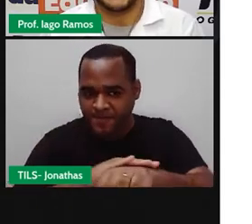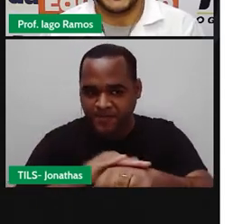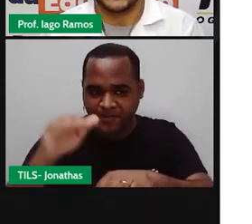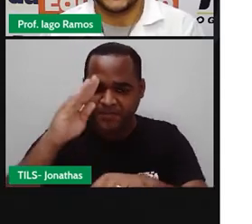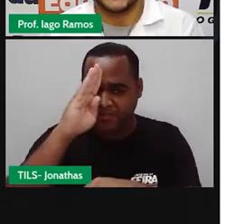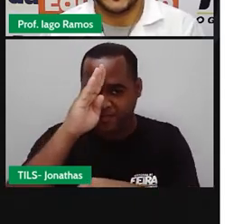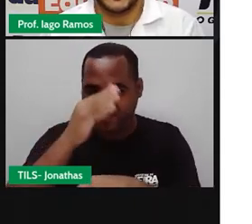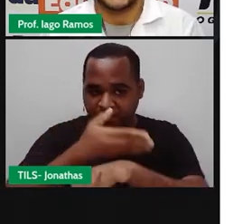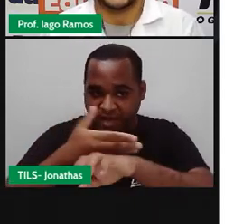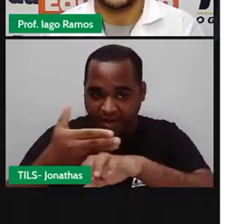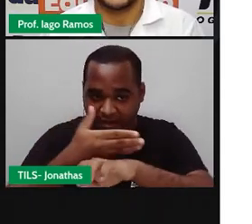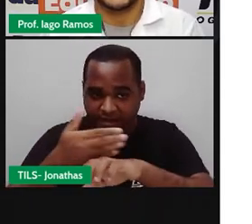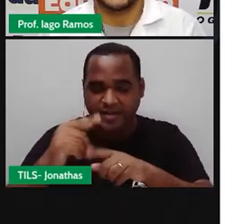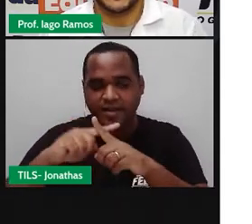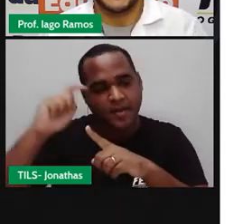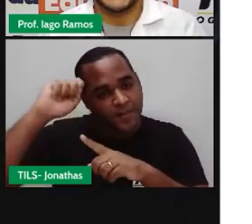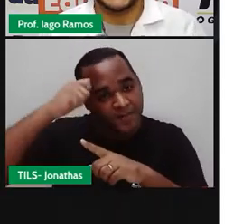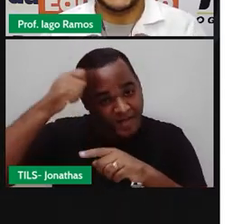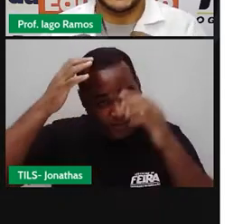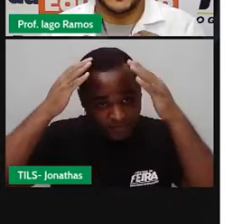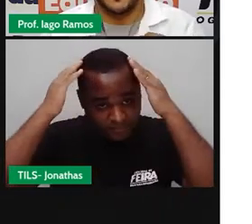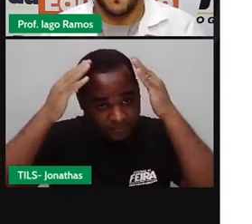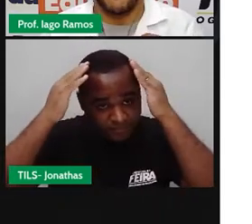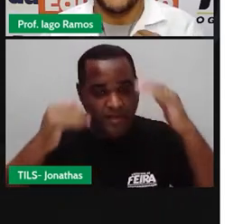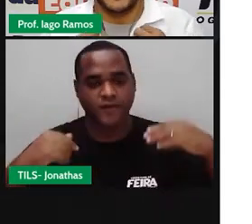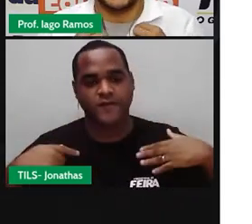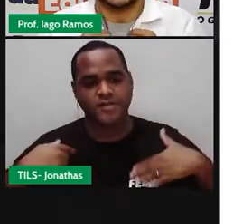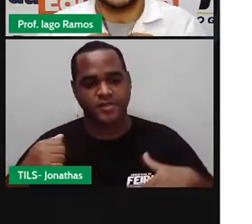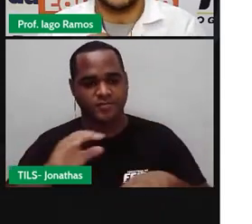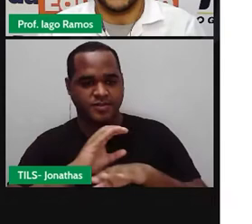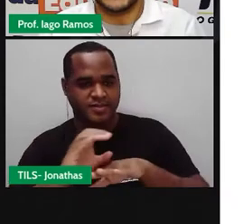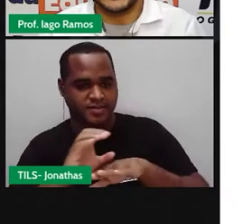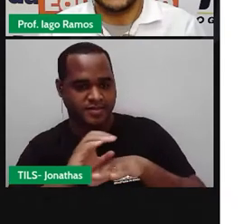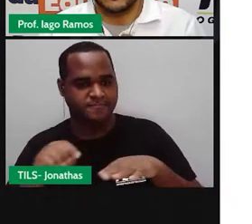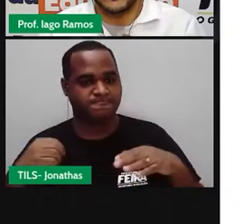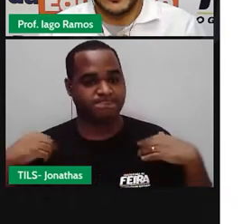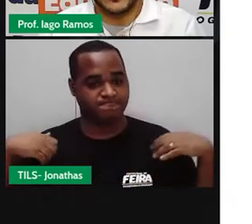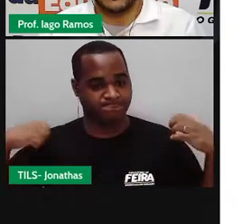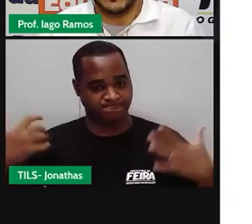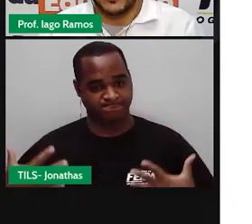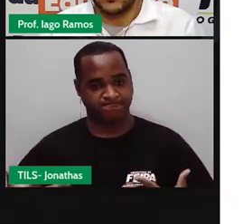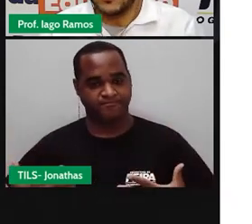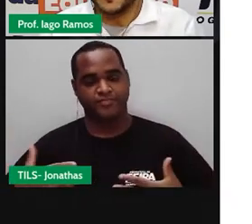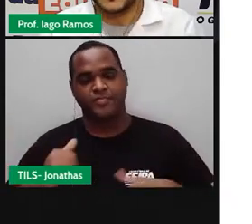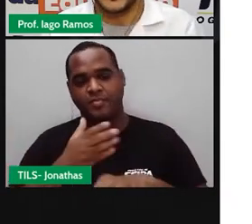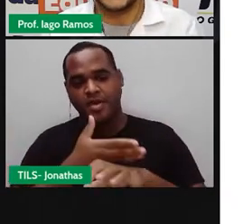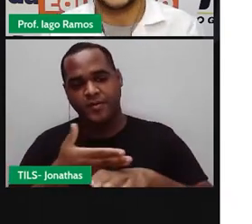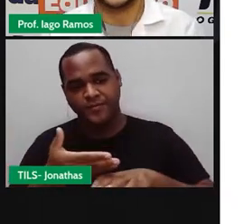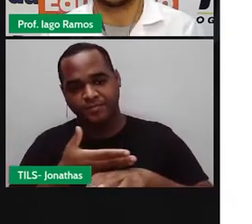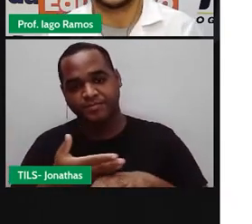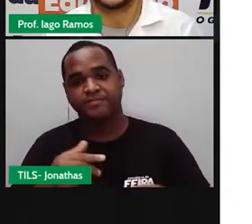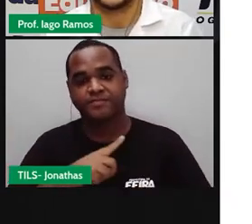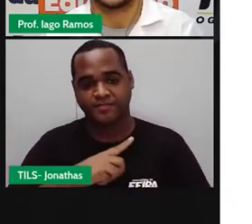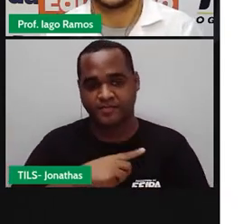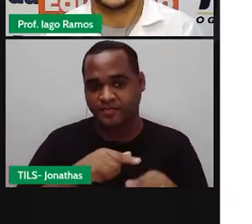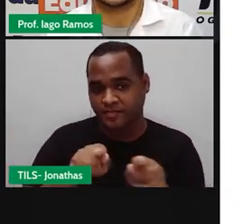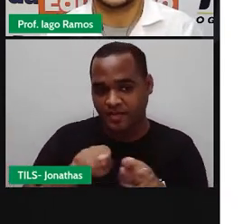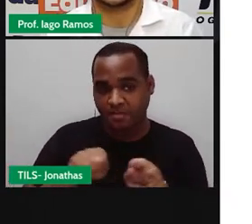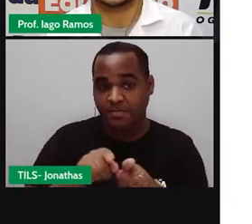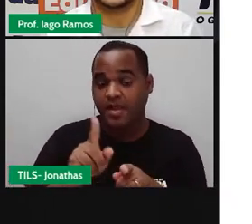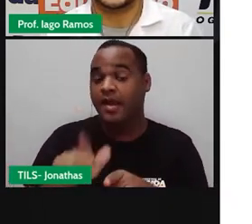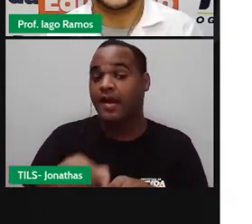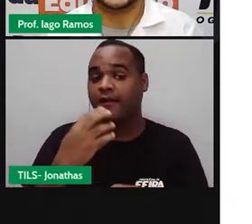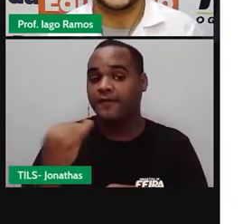cabelos pretos, estou vestindo uma camisa cinza, por cima um jaleco branco e atrás de mim o